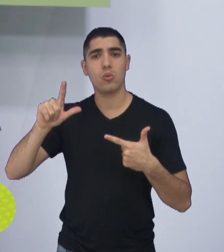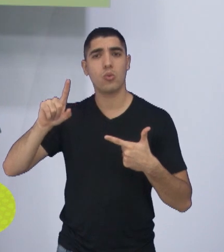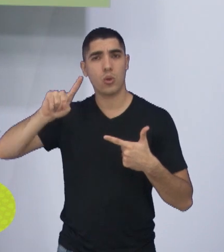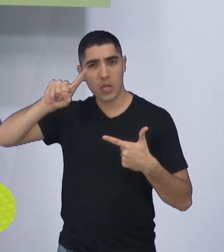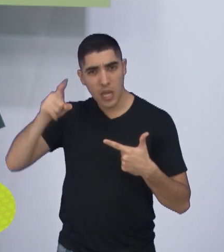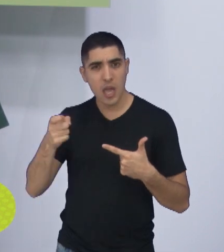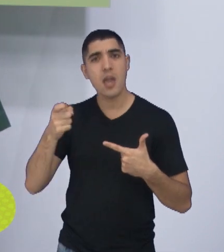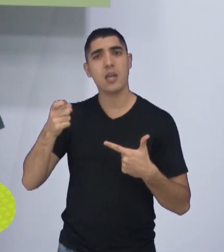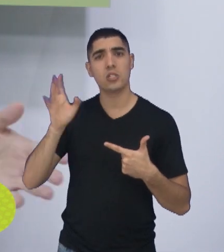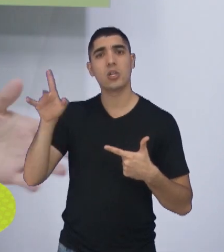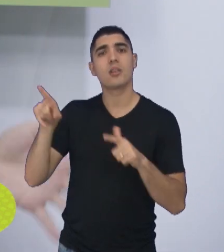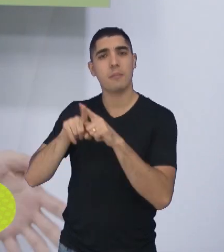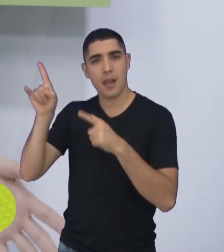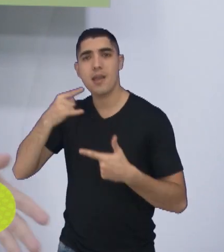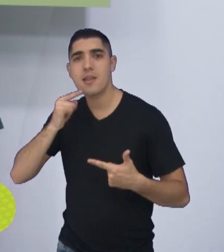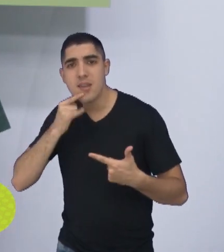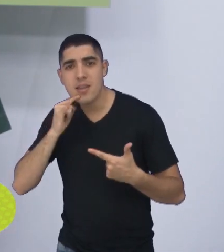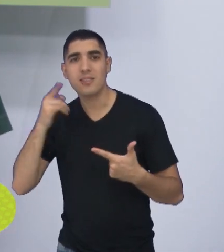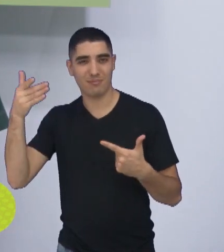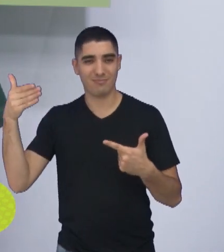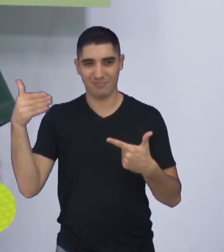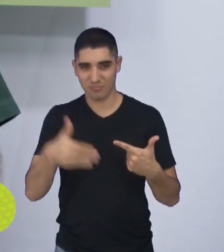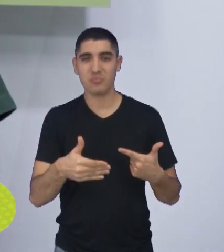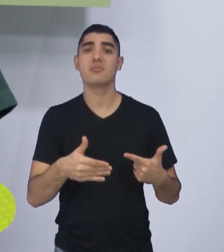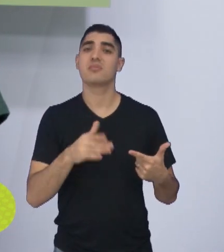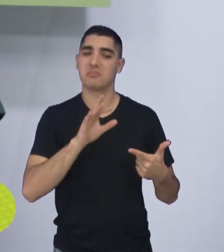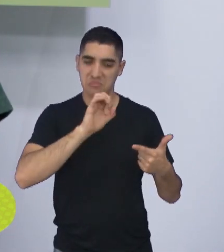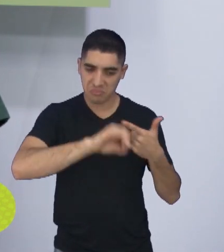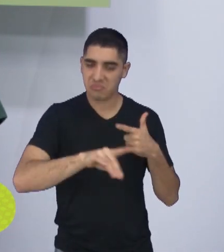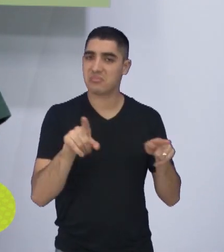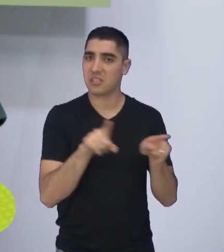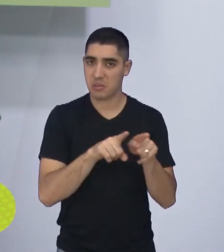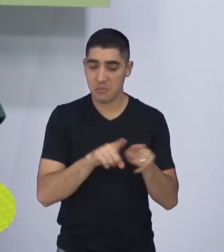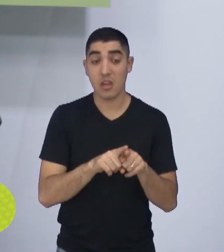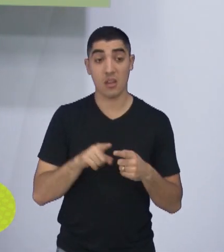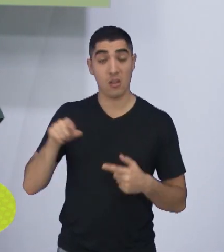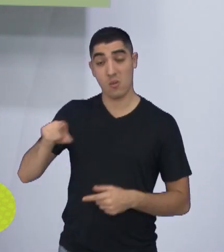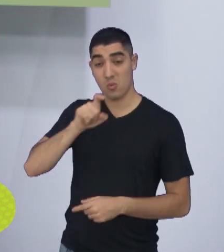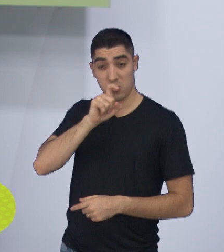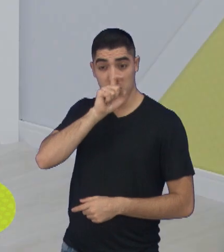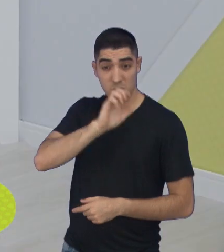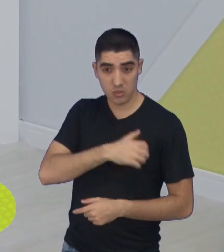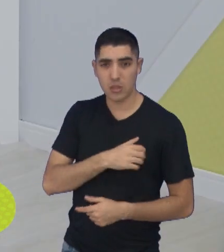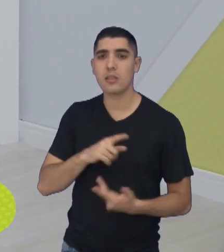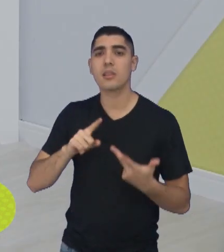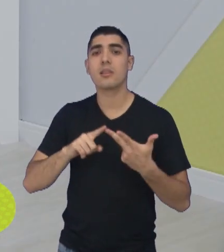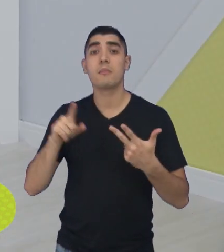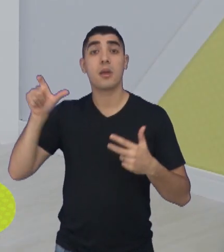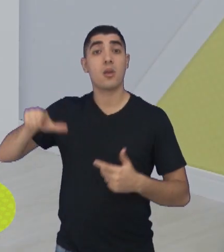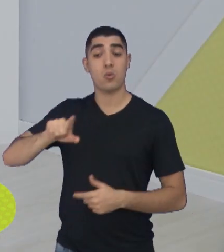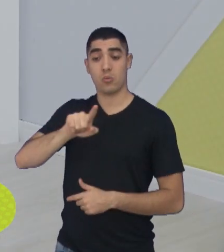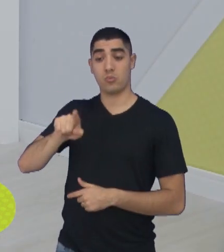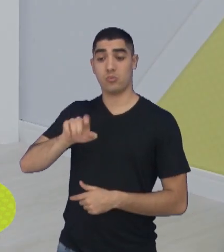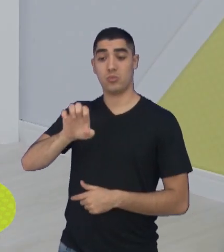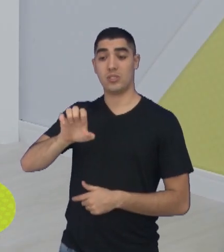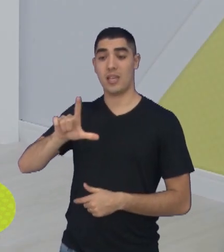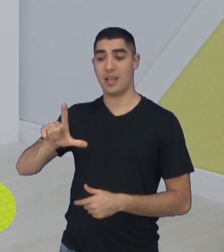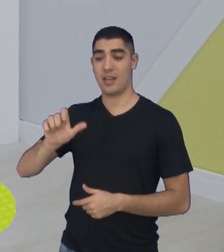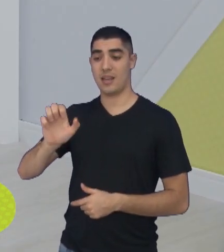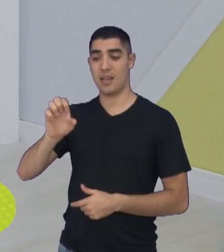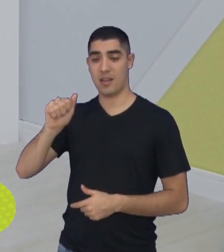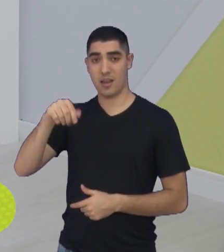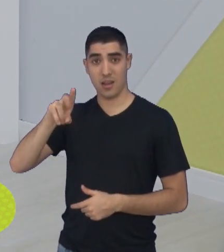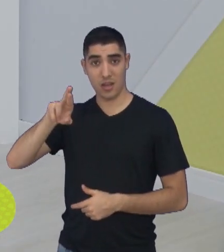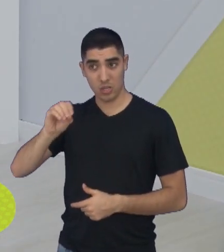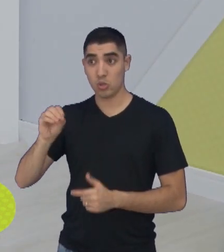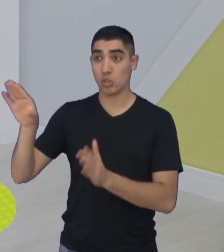jogou no 15 de Piracicaba também, veio, jogou dois jogos e foi embora, enfim. Então, até o São José se perdeu um pouco nessa... O Zé Leandro não jogou, porque era para substituir o Caio